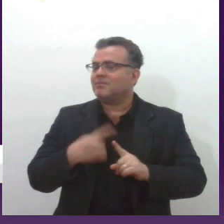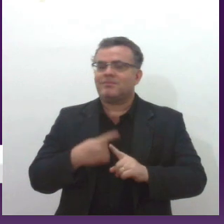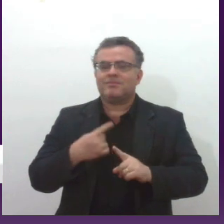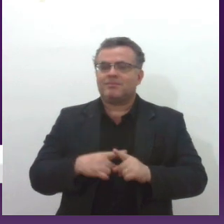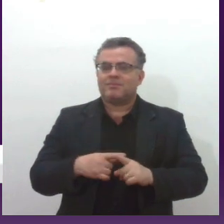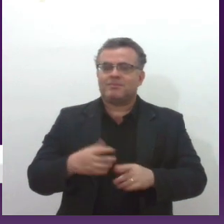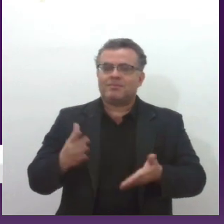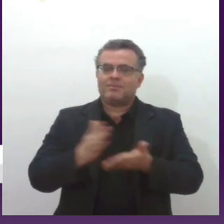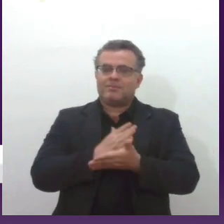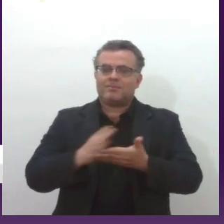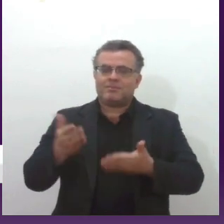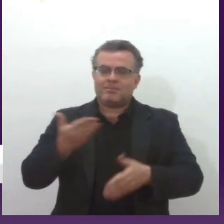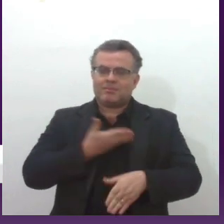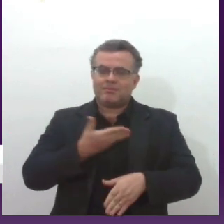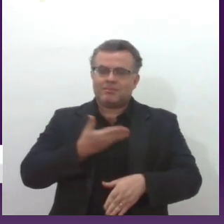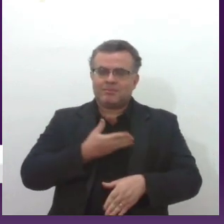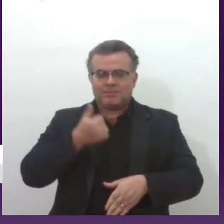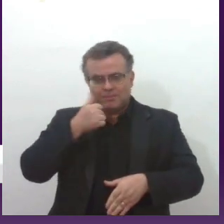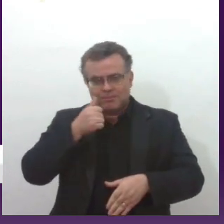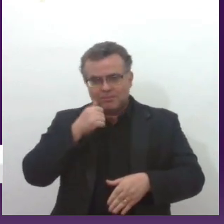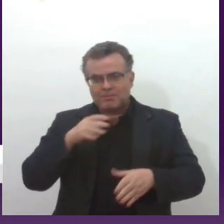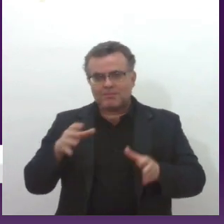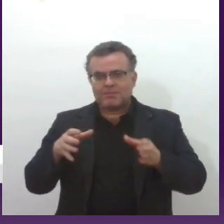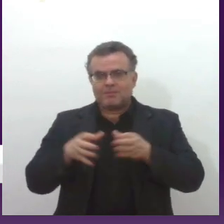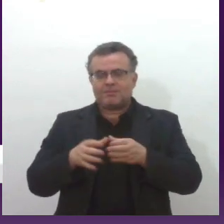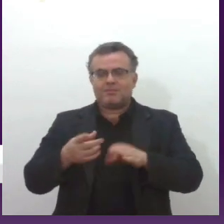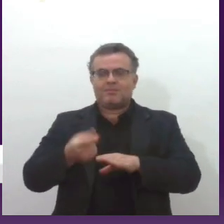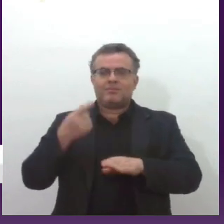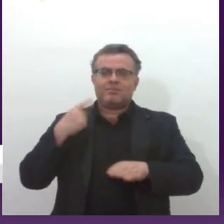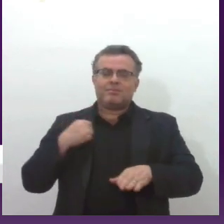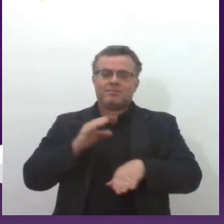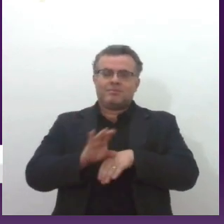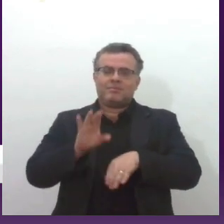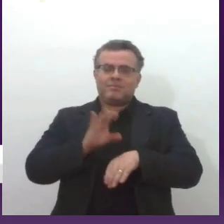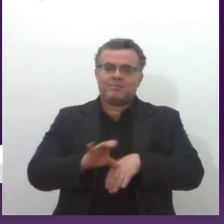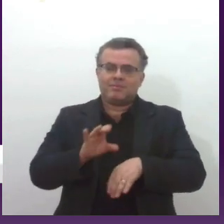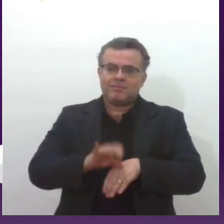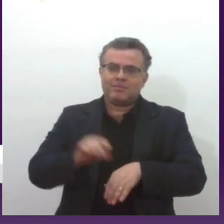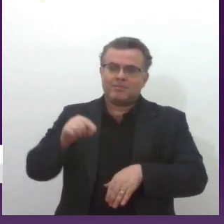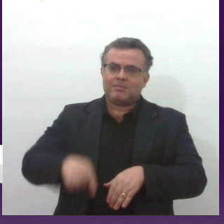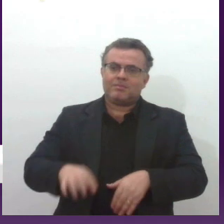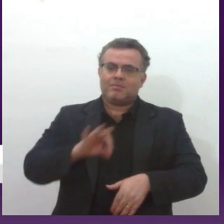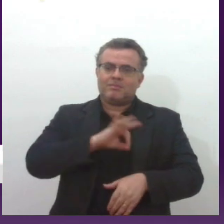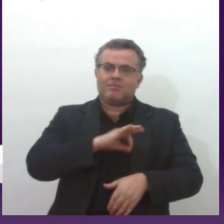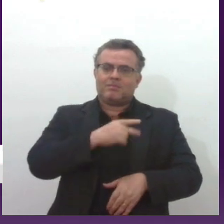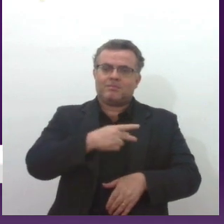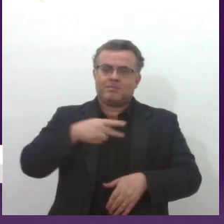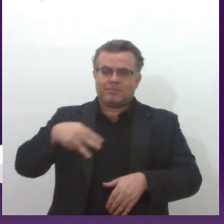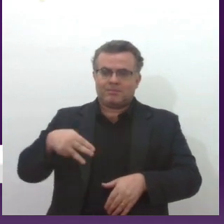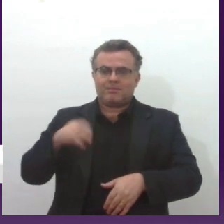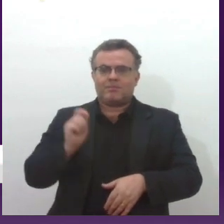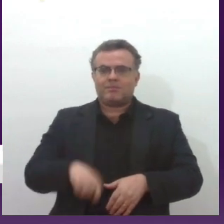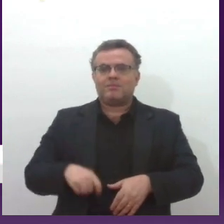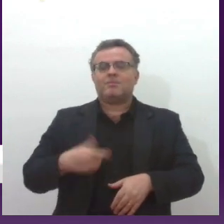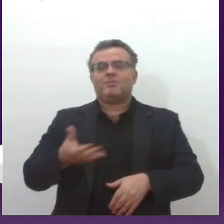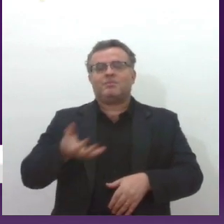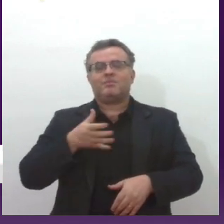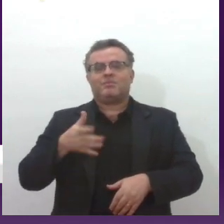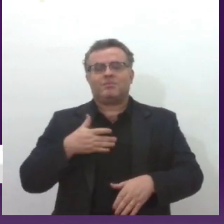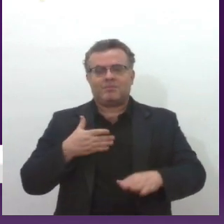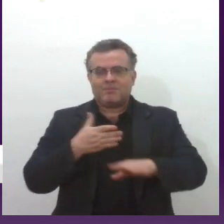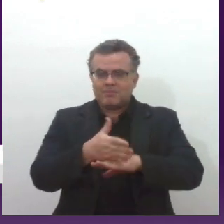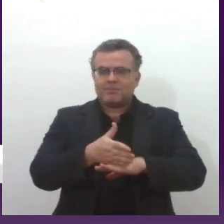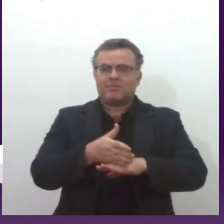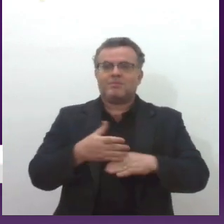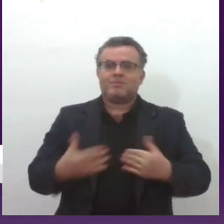minhas amigas, e algumas são da minha turma, do curso de formação de cabos, aqui na Polícia Militar, que eu vou fazer questão, muita honra estar nesse momento.